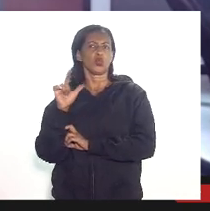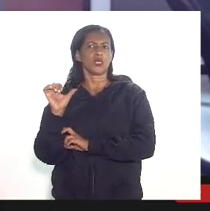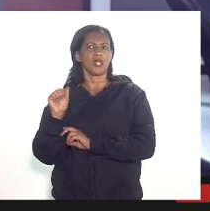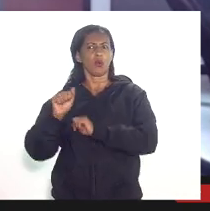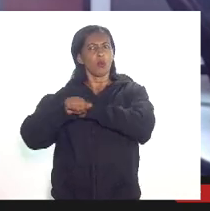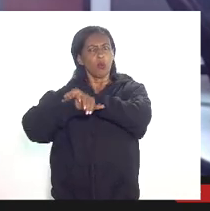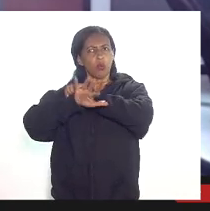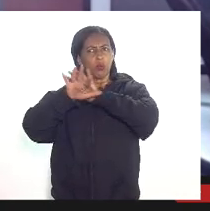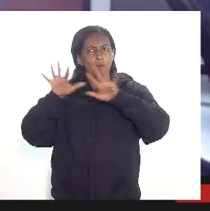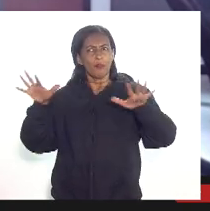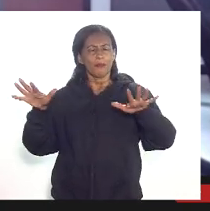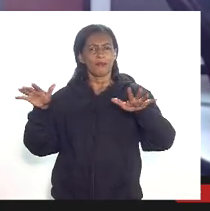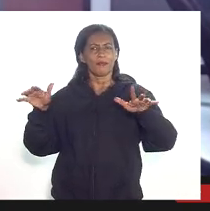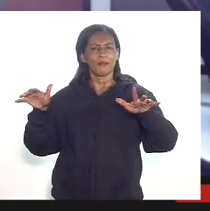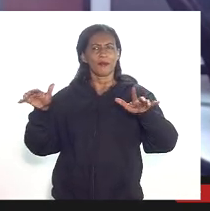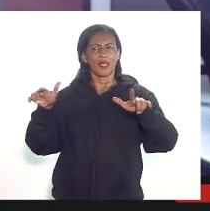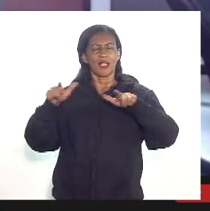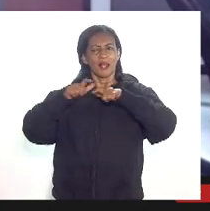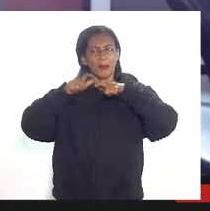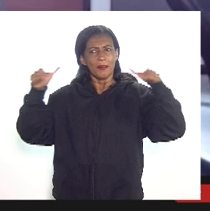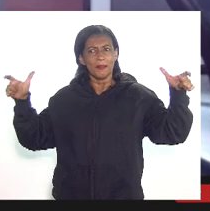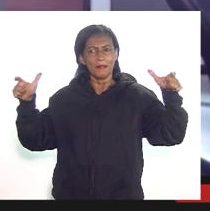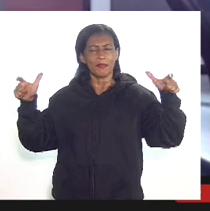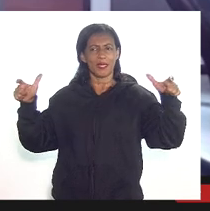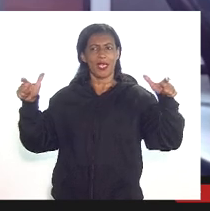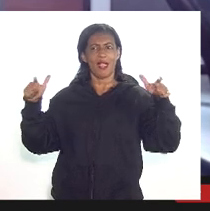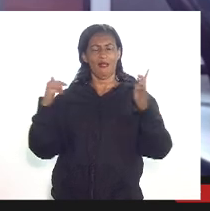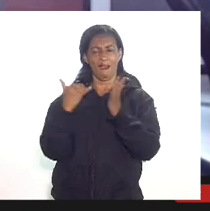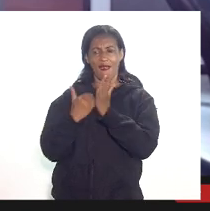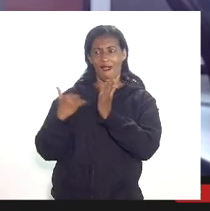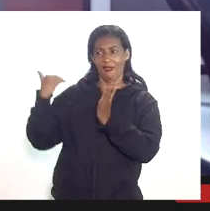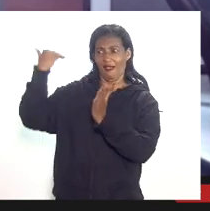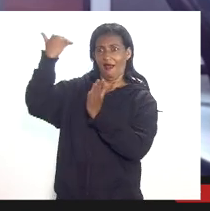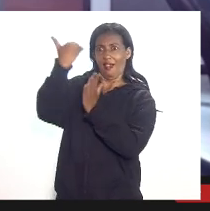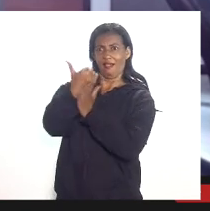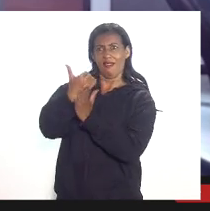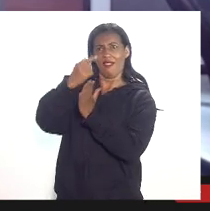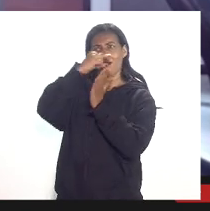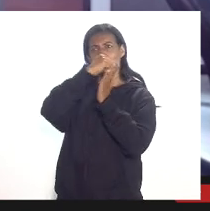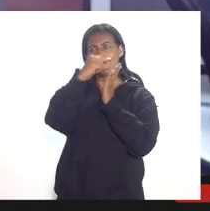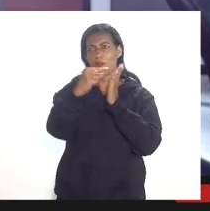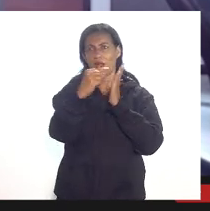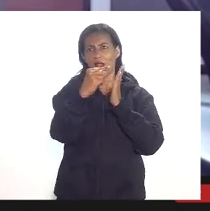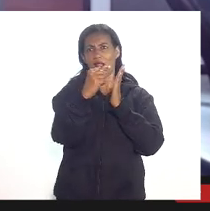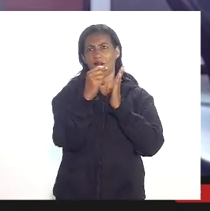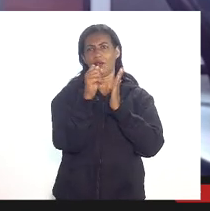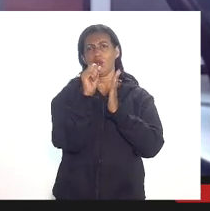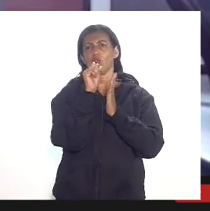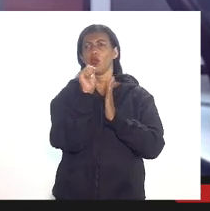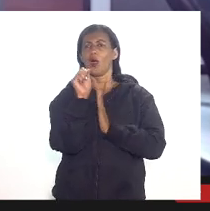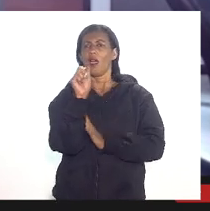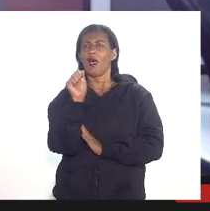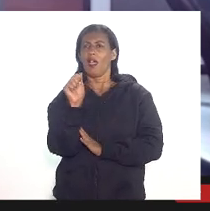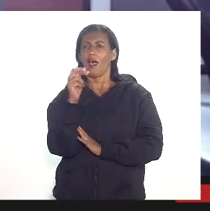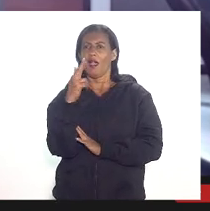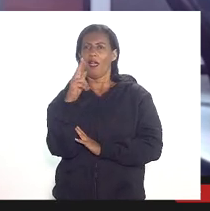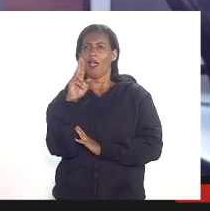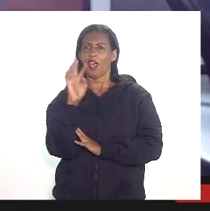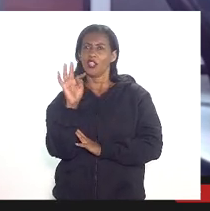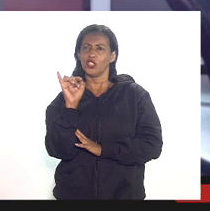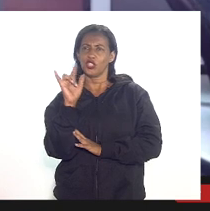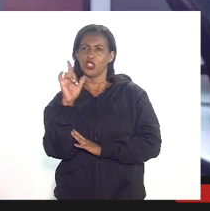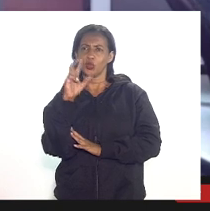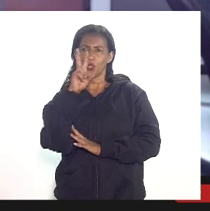possibilidades de dedução de gastos além dos termos utilizados no parágrafo primeiro do artigo 50 que como eu já disse royalties